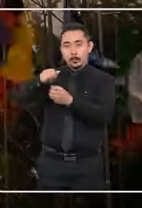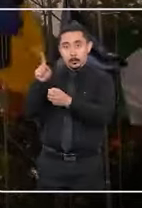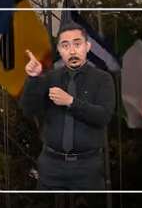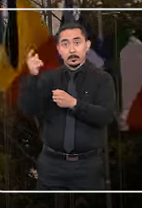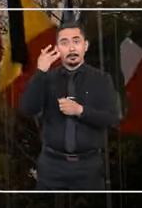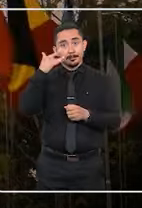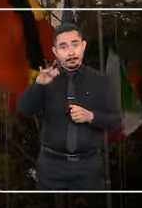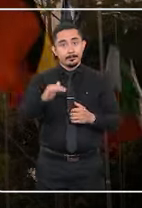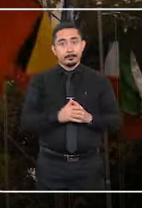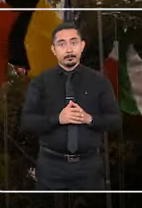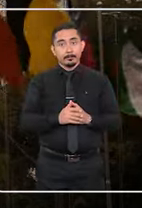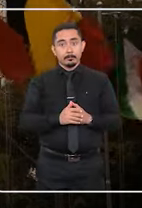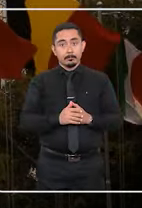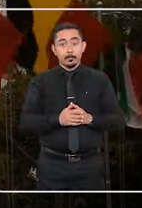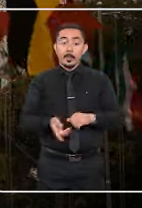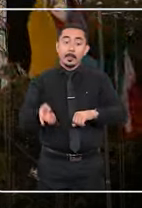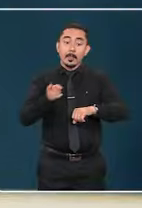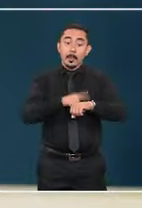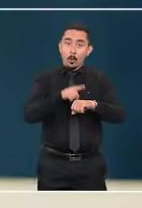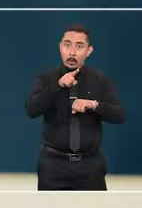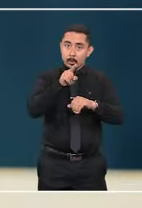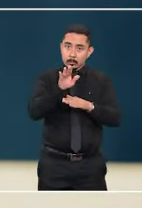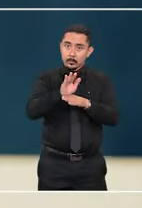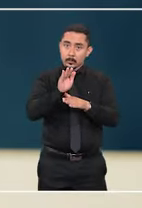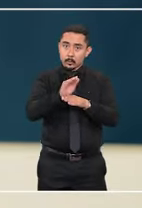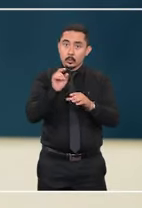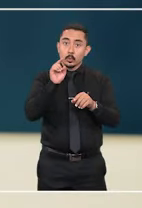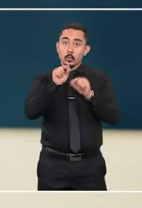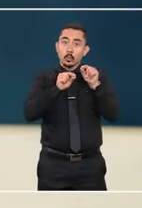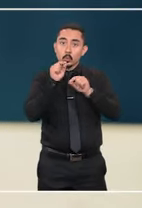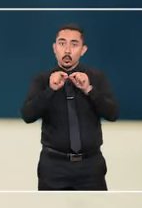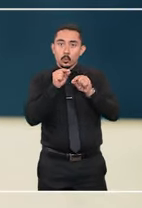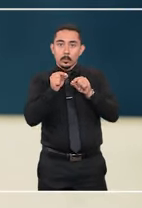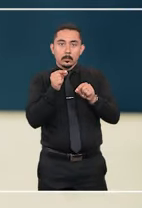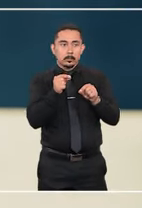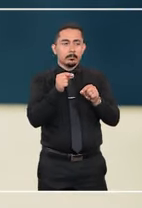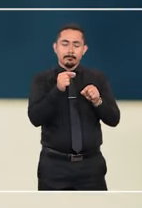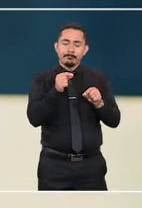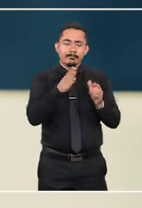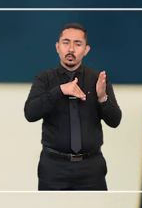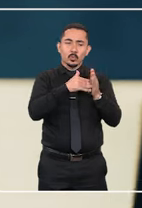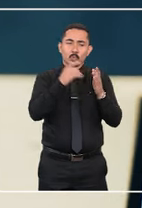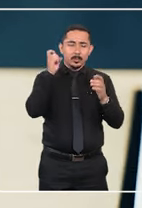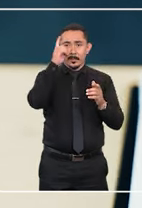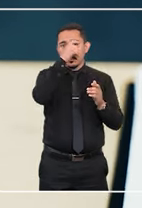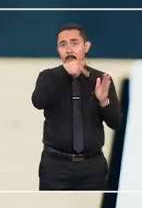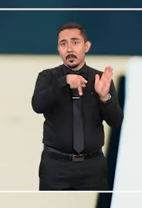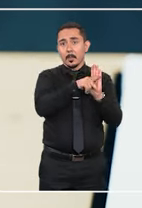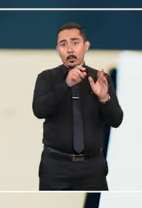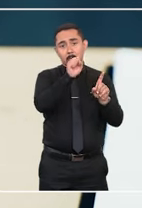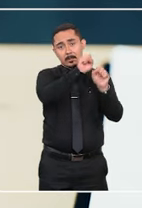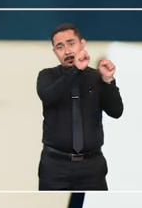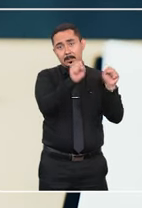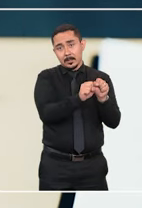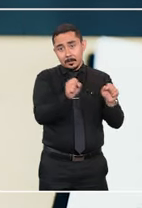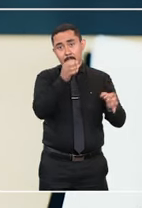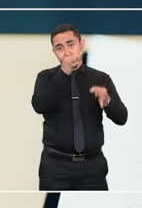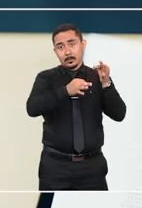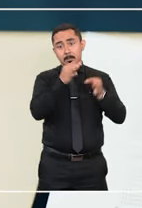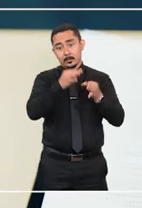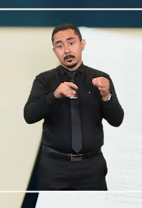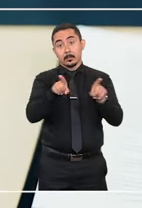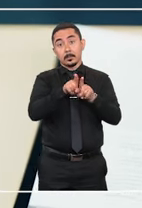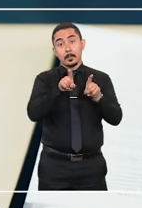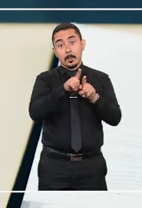subtração internacional de menores. Na prática, essa cooperação internacional visa superar as dificuldades criadas pelos